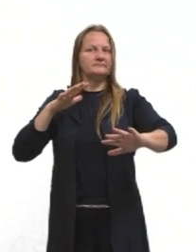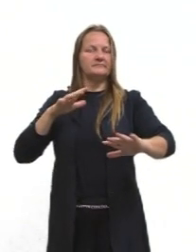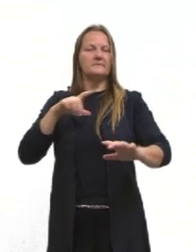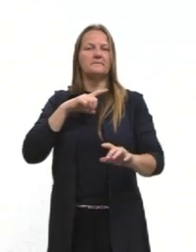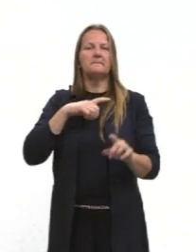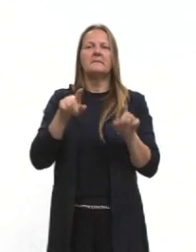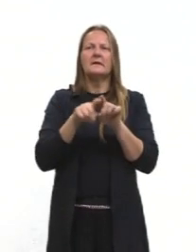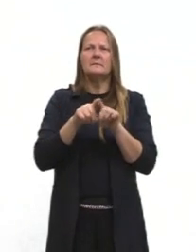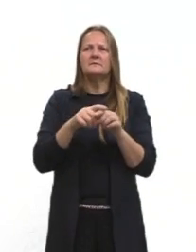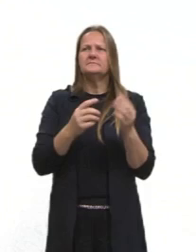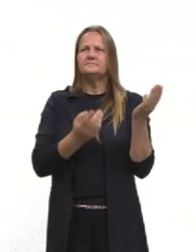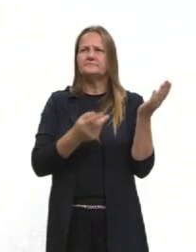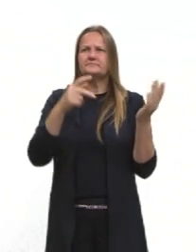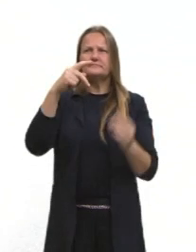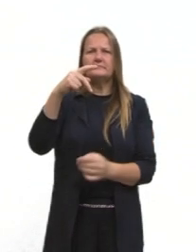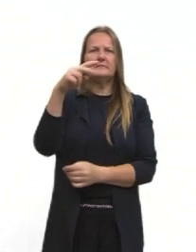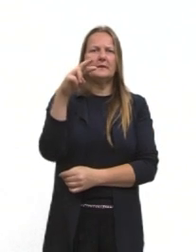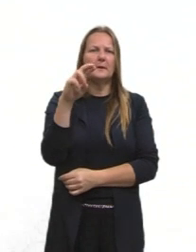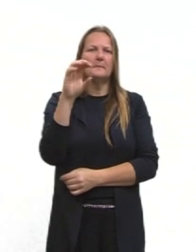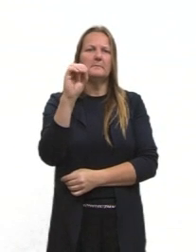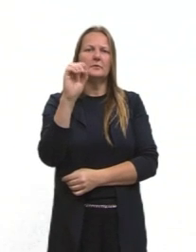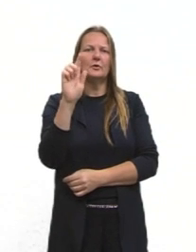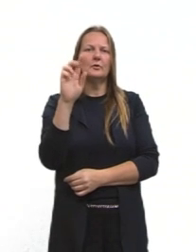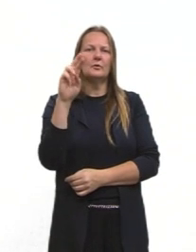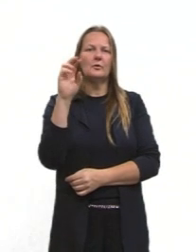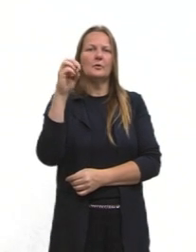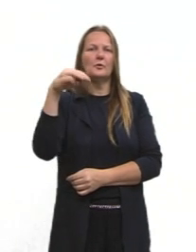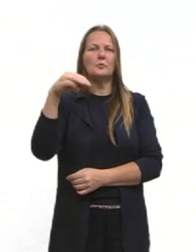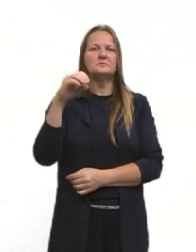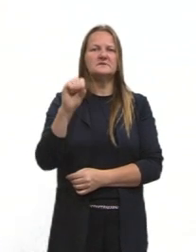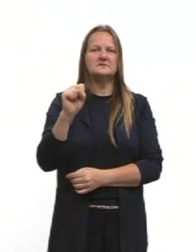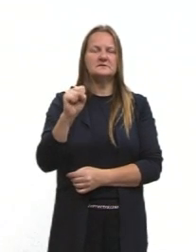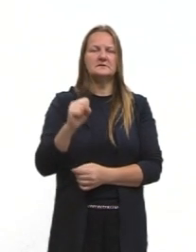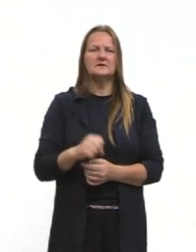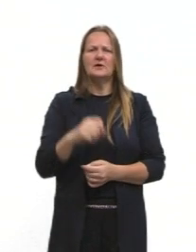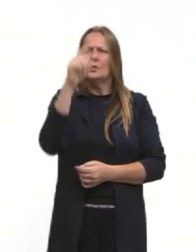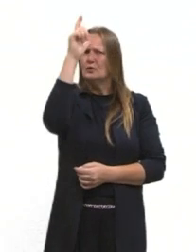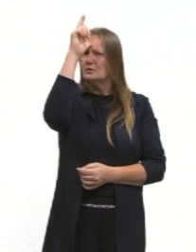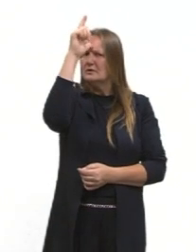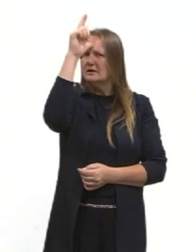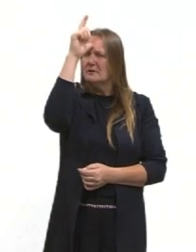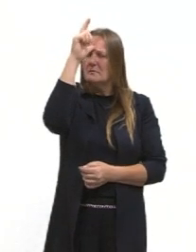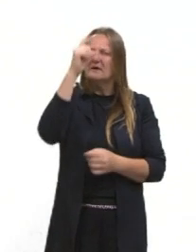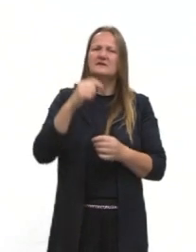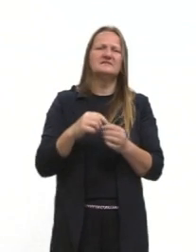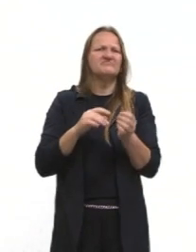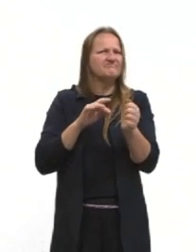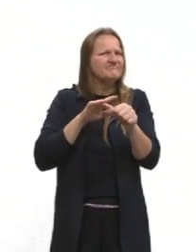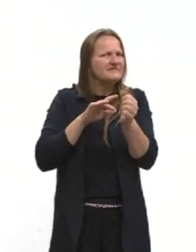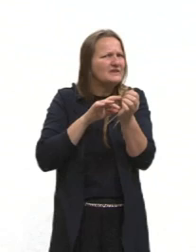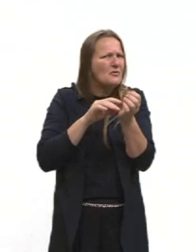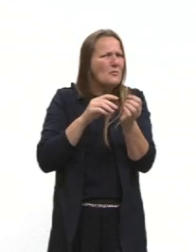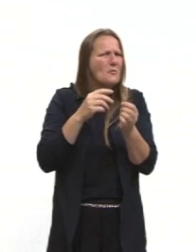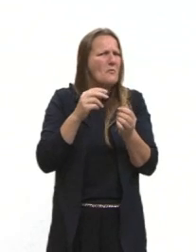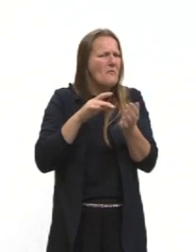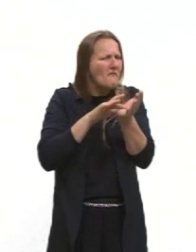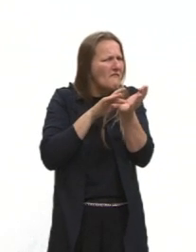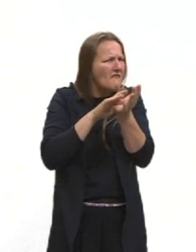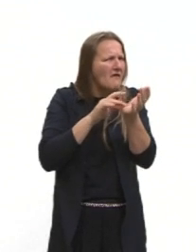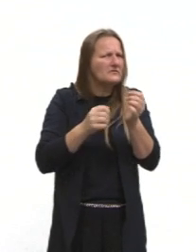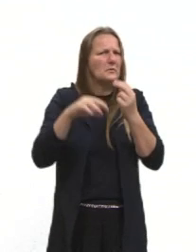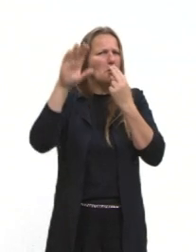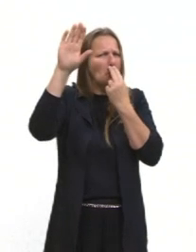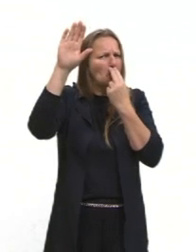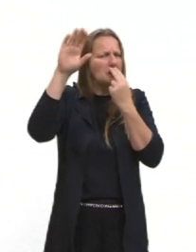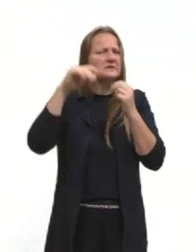na aula sobre a Segunda Guerra Mundial, que daí o pessoal diz, ah, os alemães foram enganados por Hitler, Hitler era um